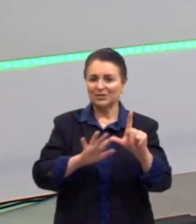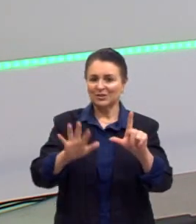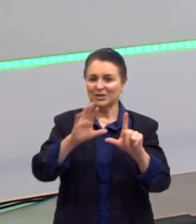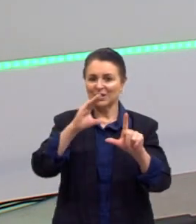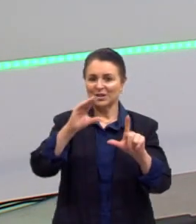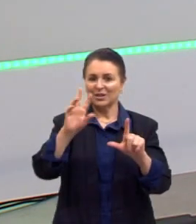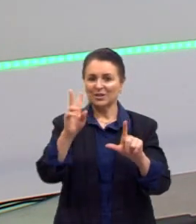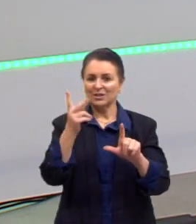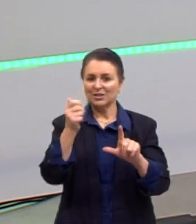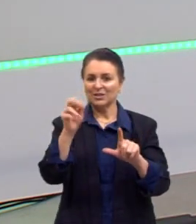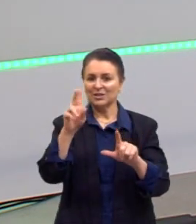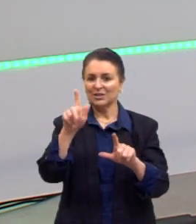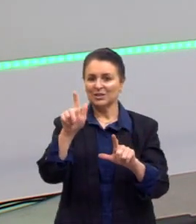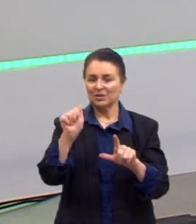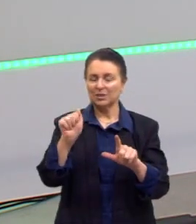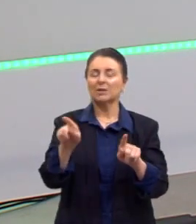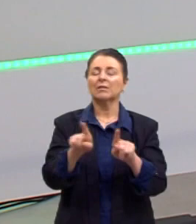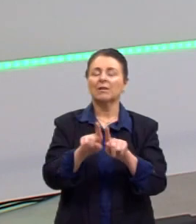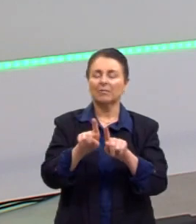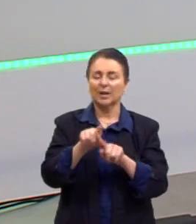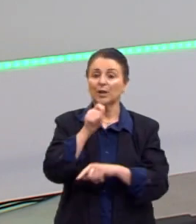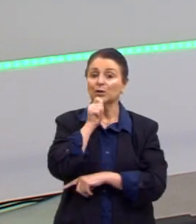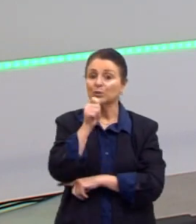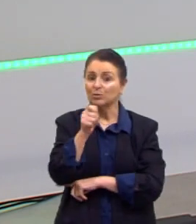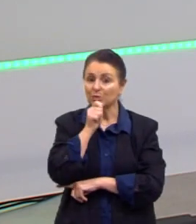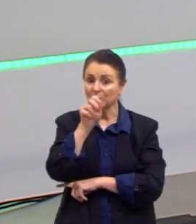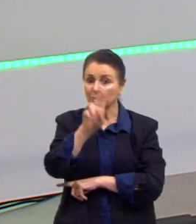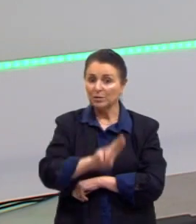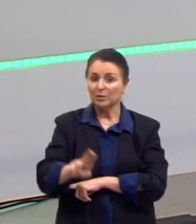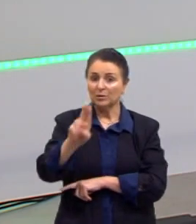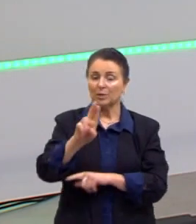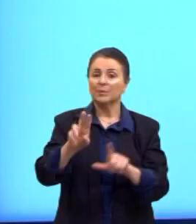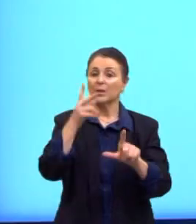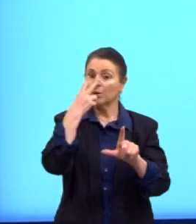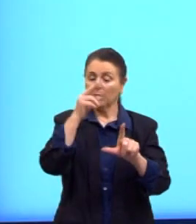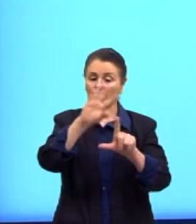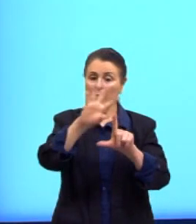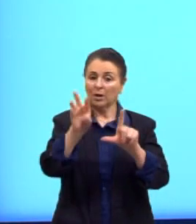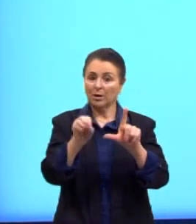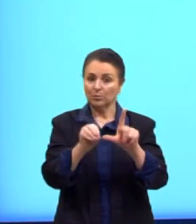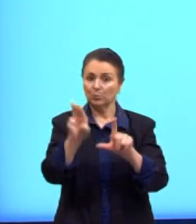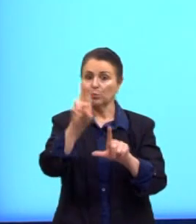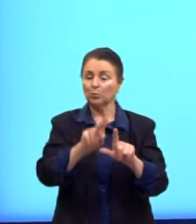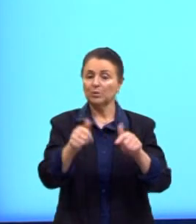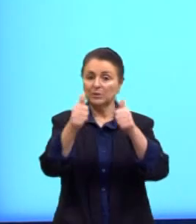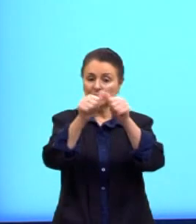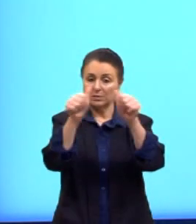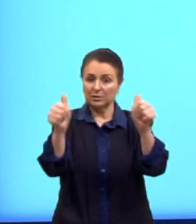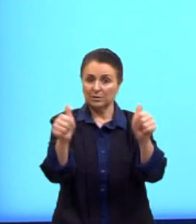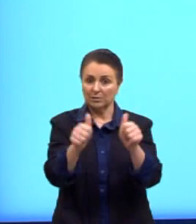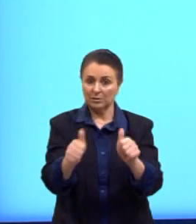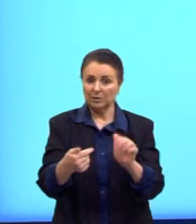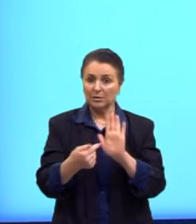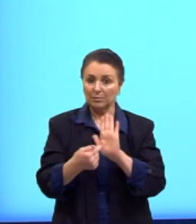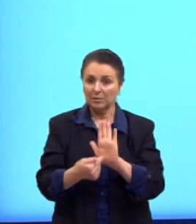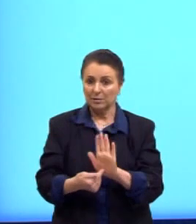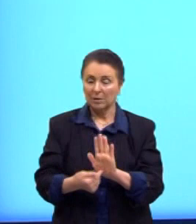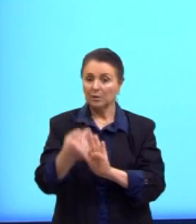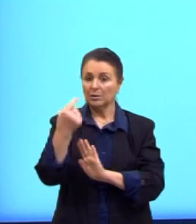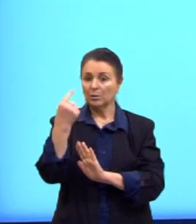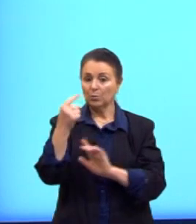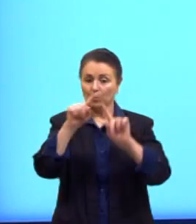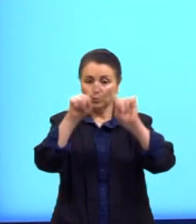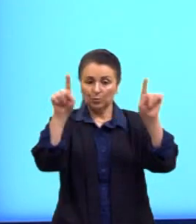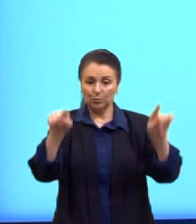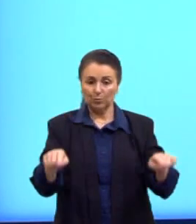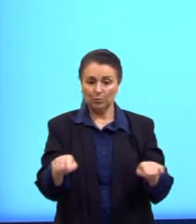elemento narrativo do jornalismo, que, como um cartoon, se utiliza da imagem. Ela é apresentada em um único quadro. E ela